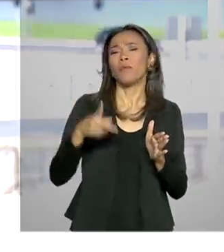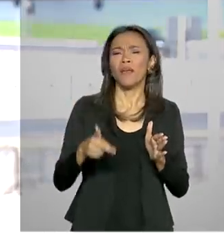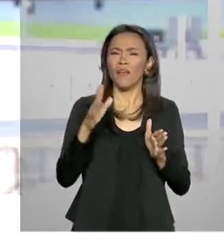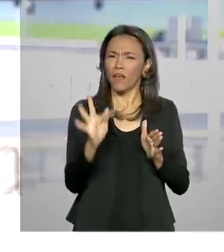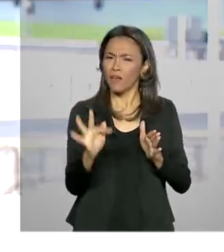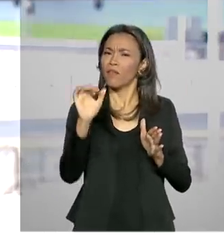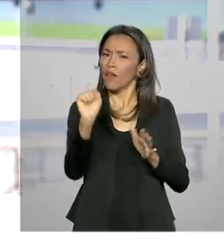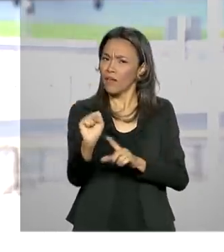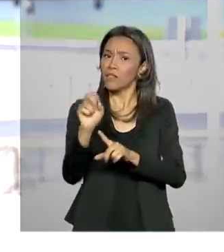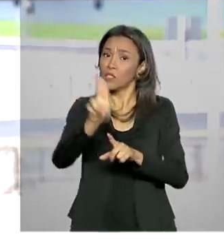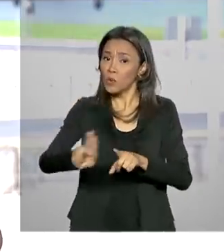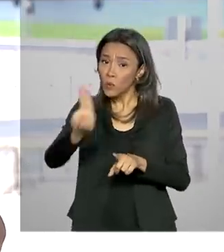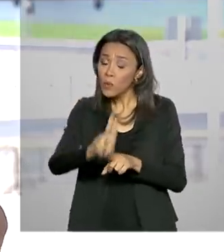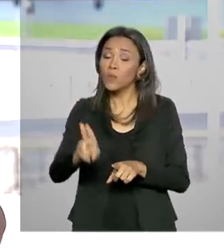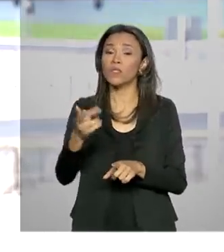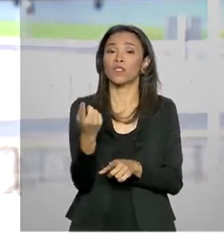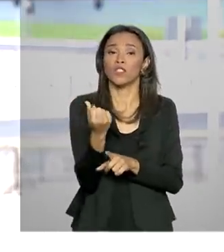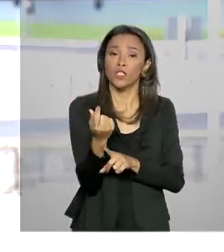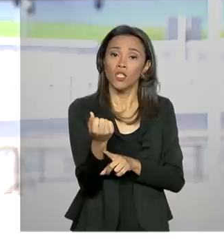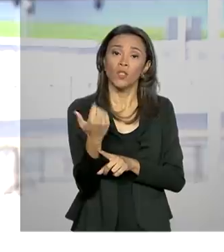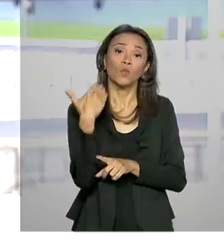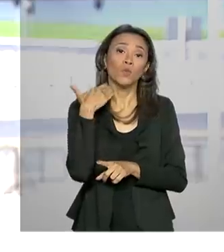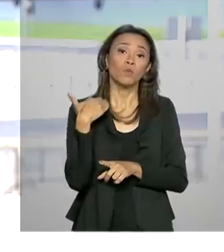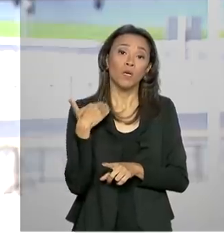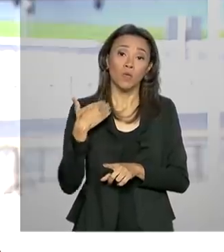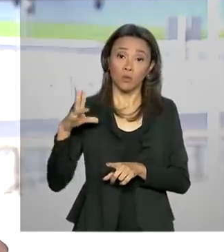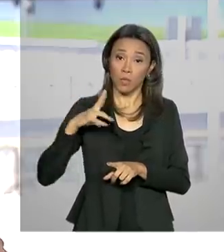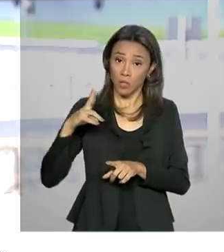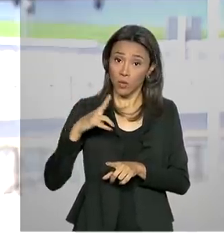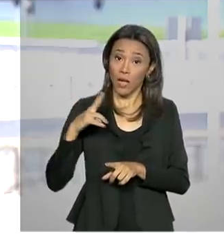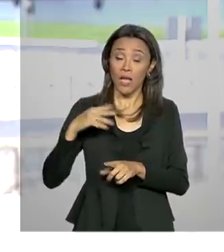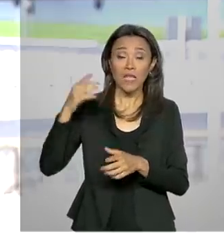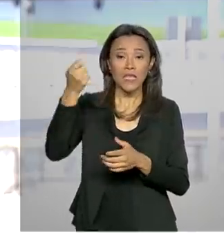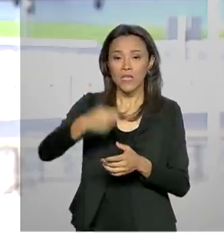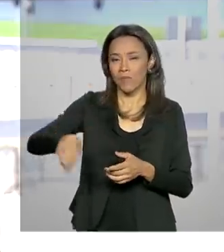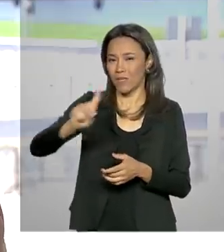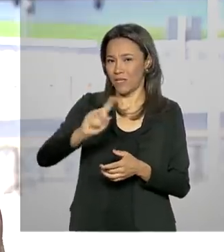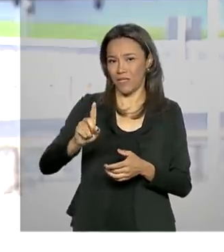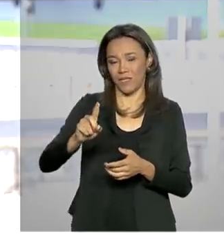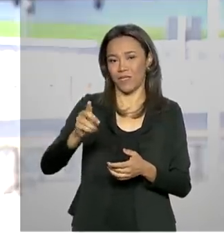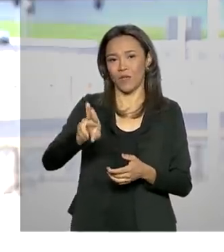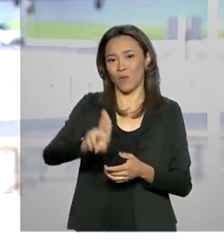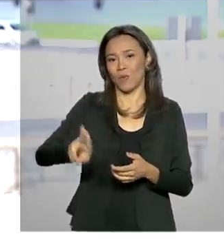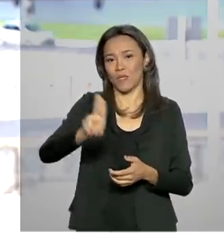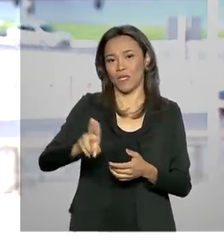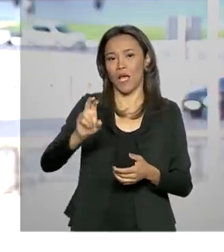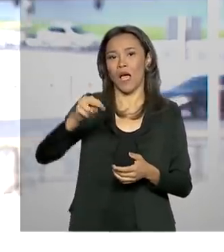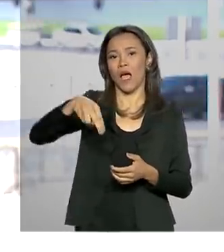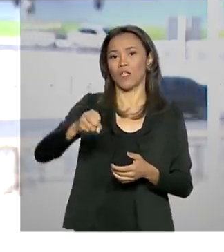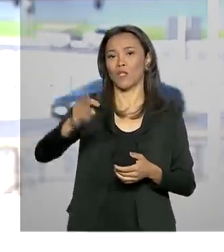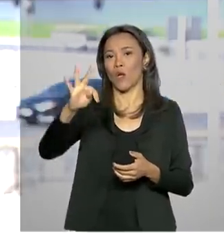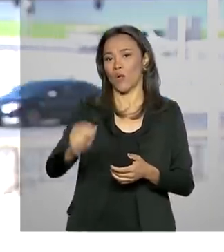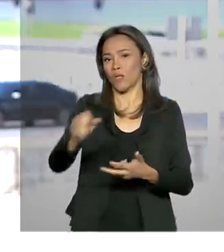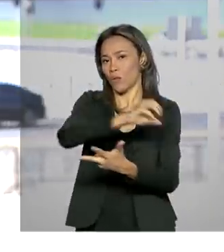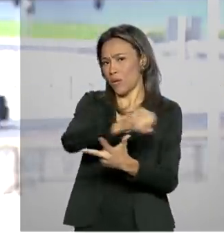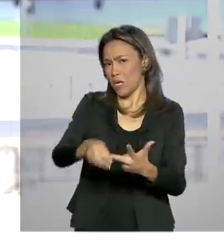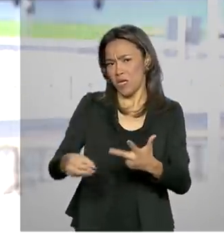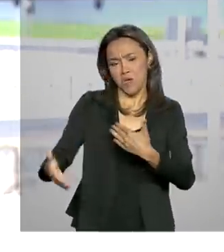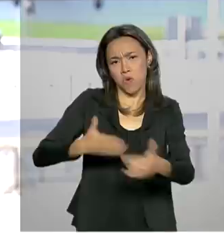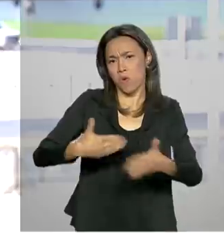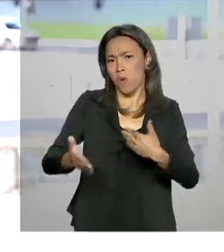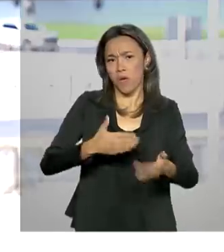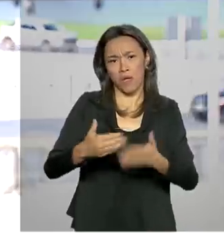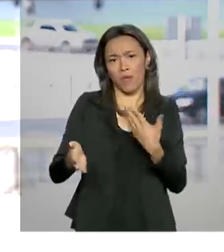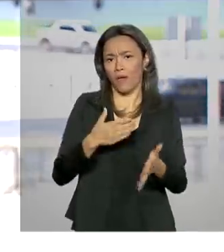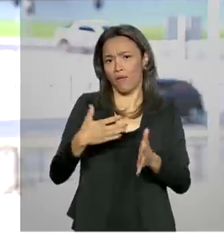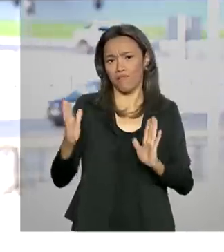privados, o estudante será dispensado do Enem e as inscrições poderão ser feitas em qualquer época do ano, sem limitação de renda.